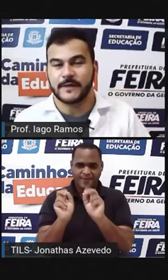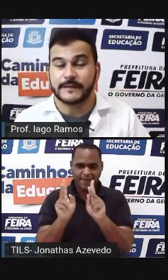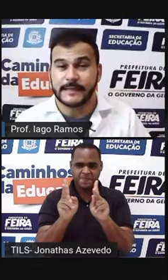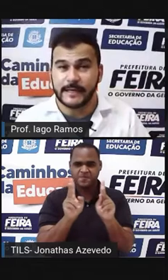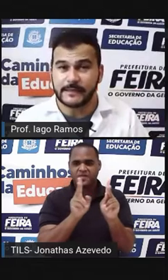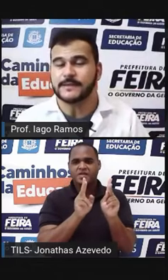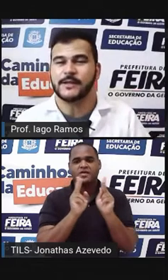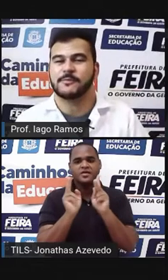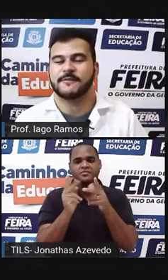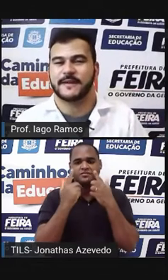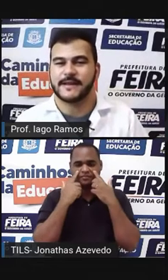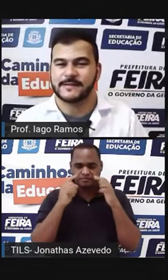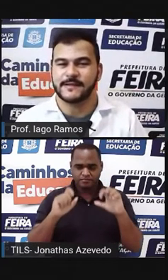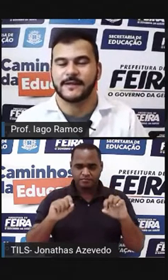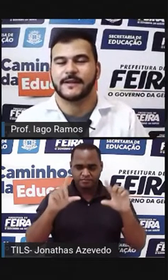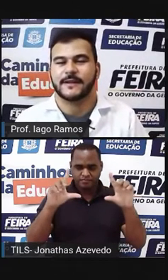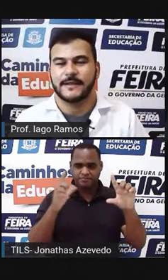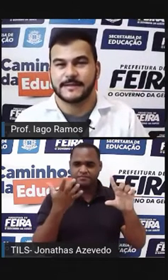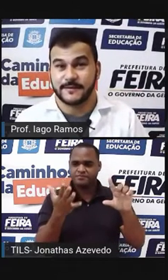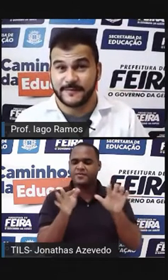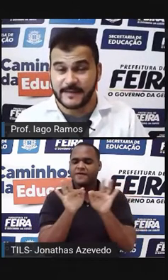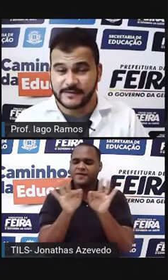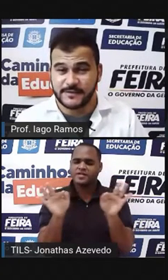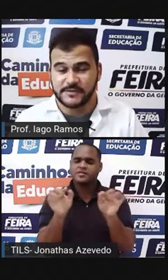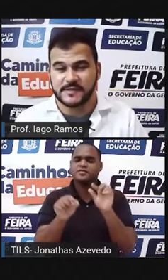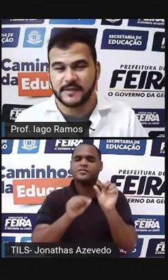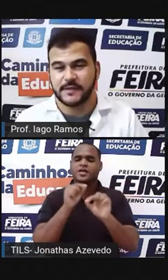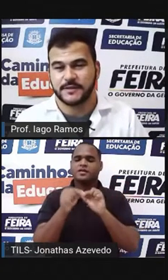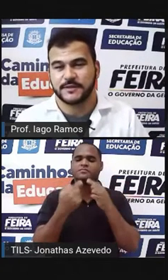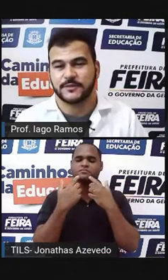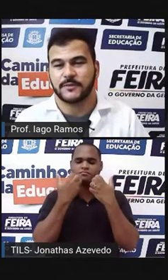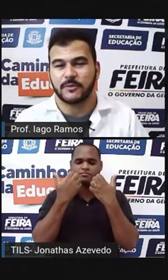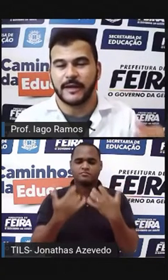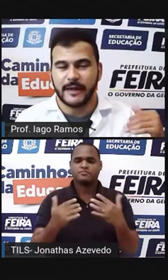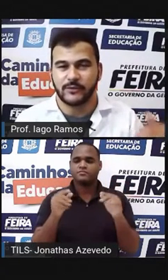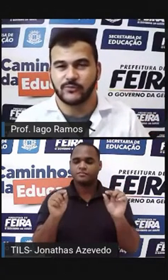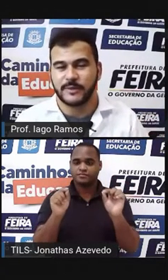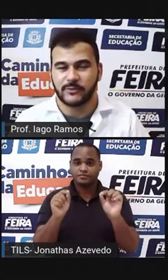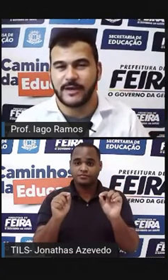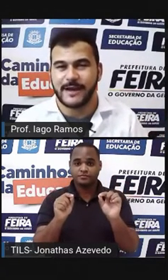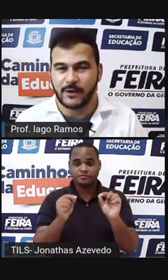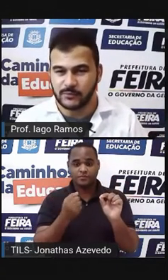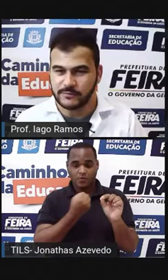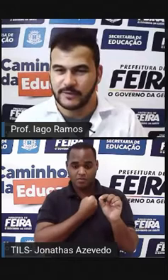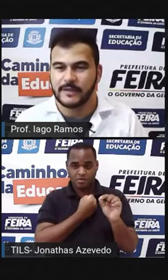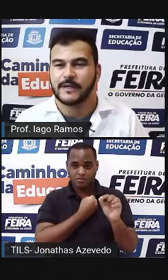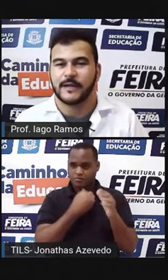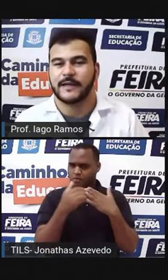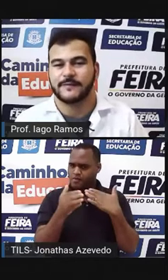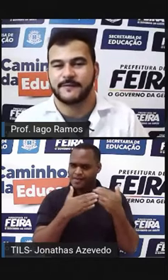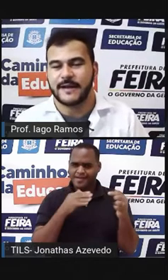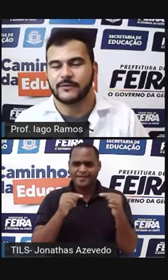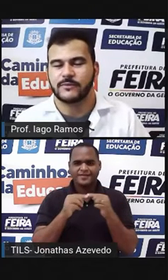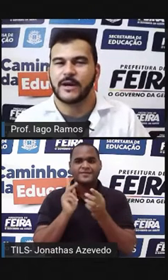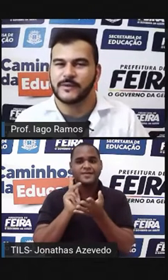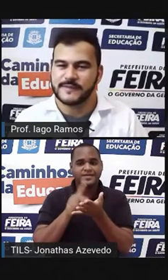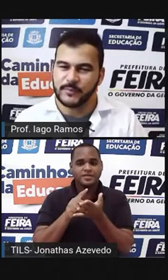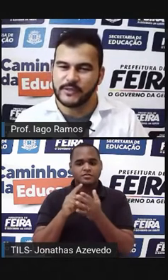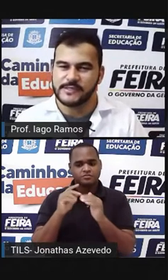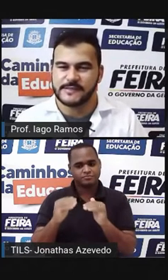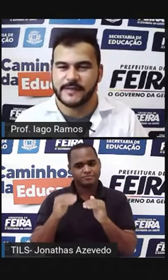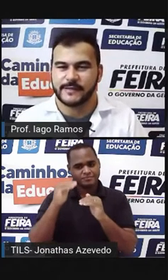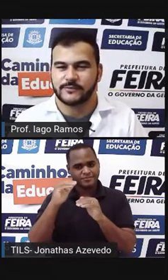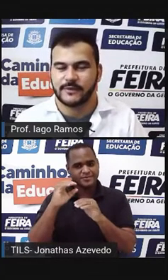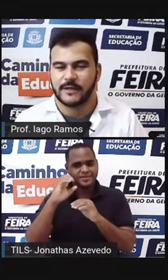só, na tela tem uma frase e essa frase diz o seguinte, qualquer número real elevado ao